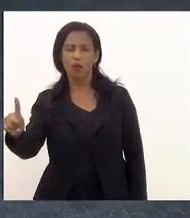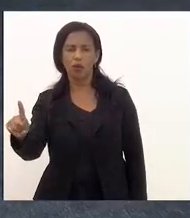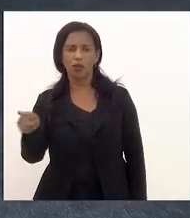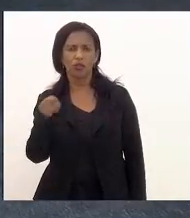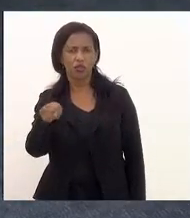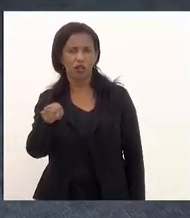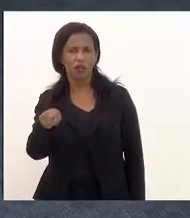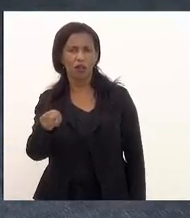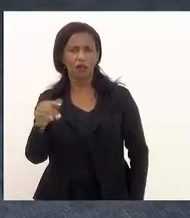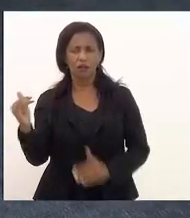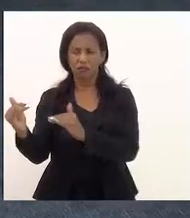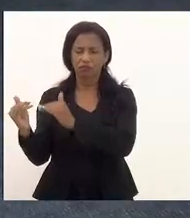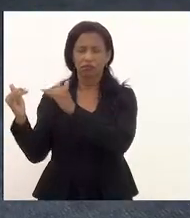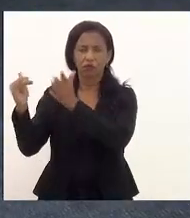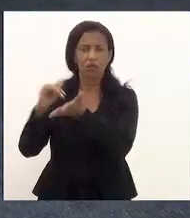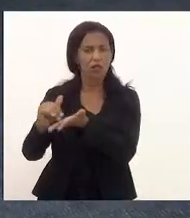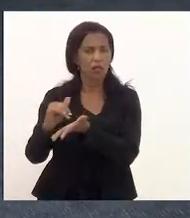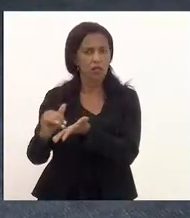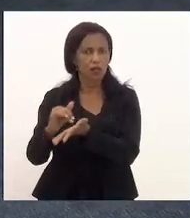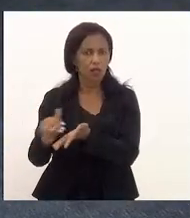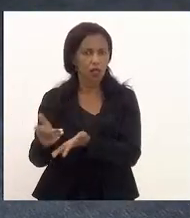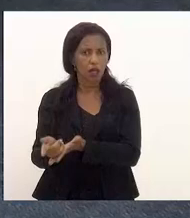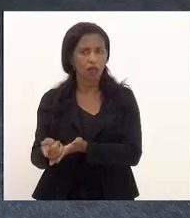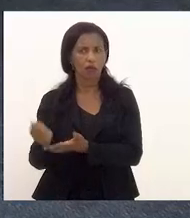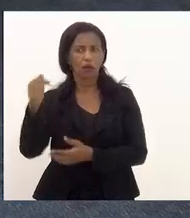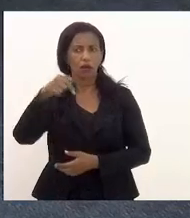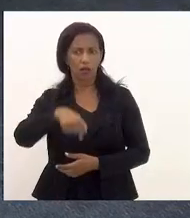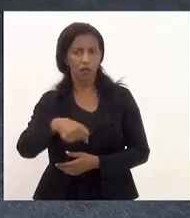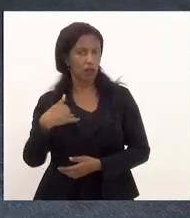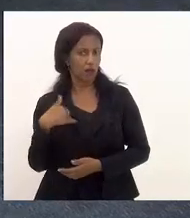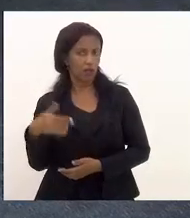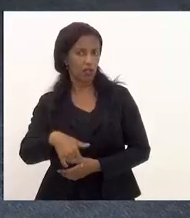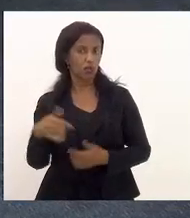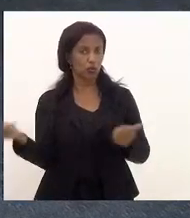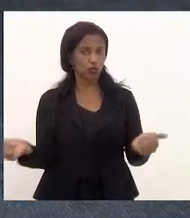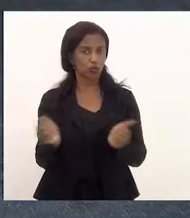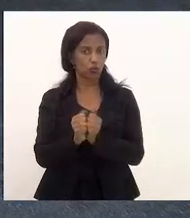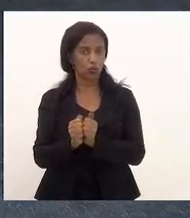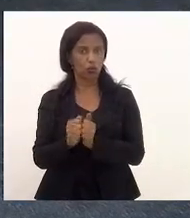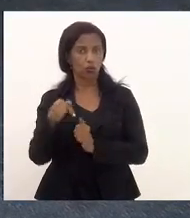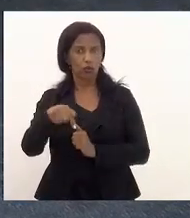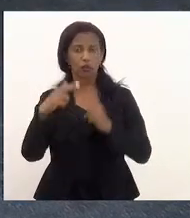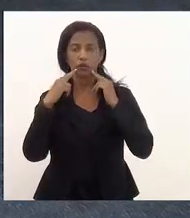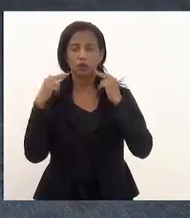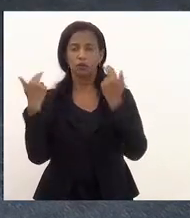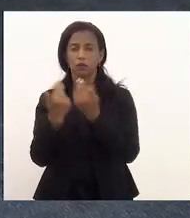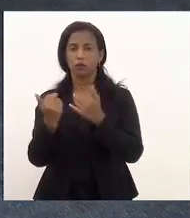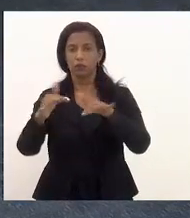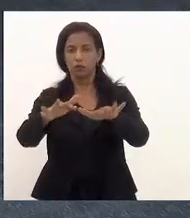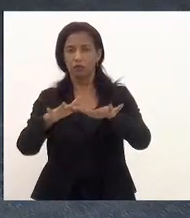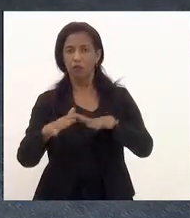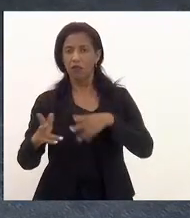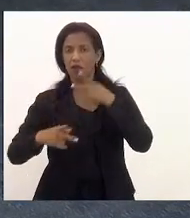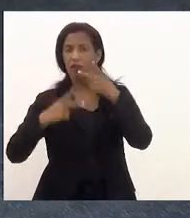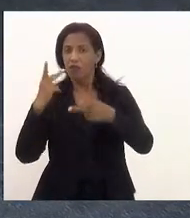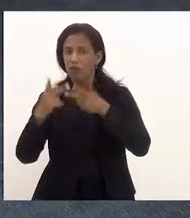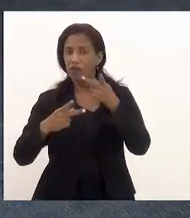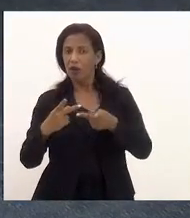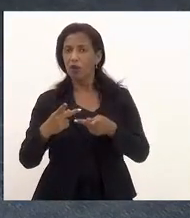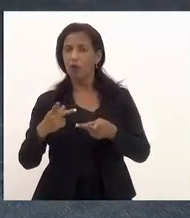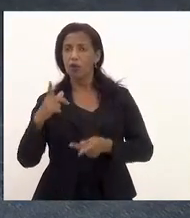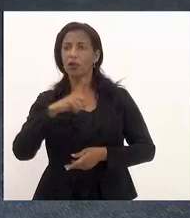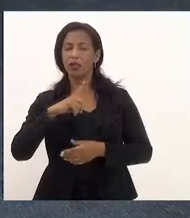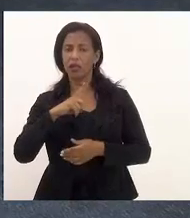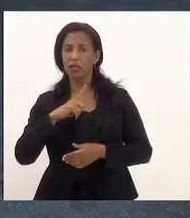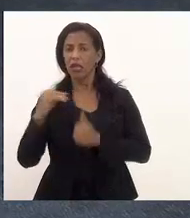superintendência, o secretário aqui, que esteve conosco na nossa audiência pública, falou que tem